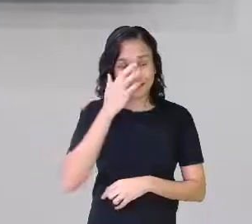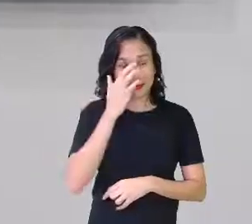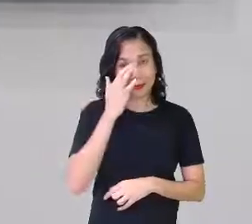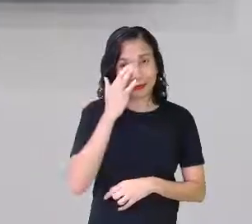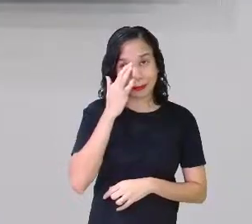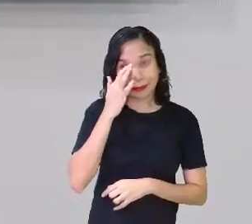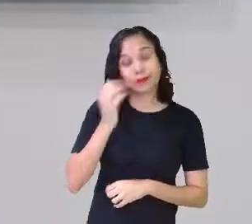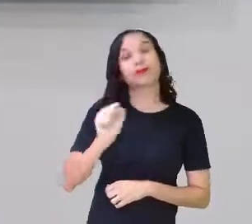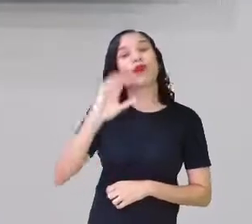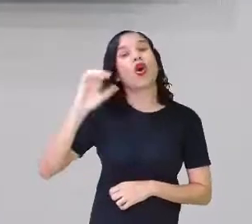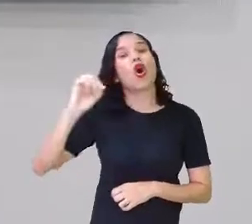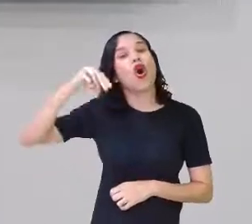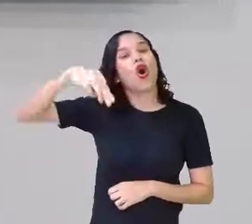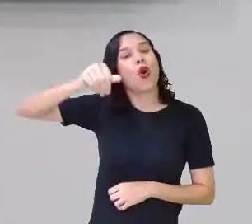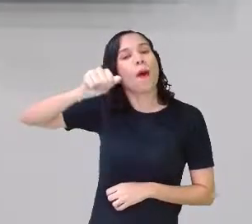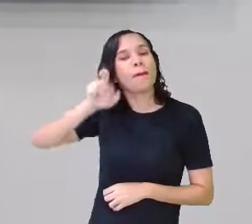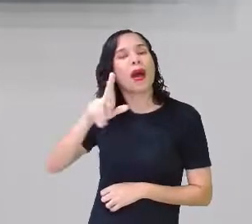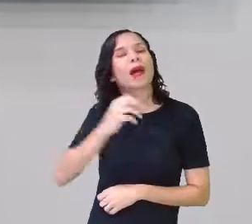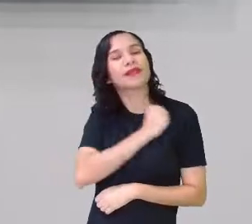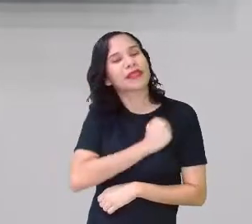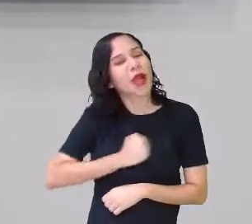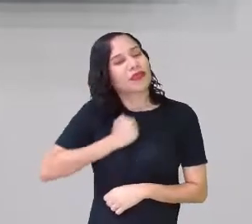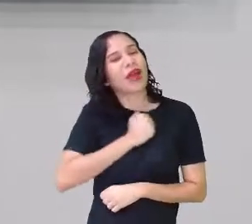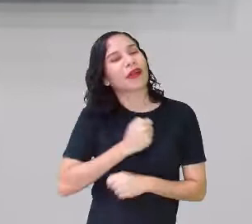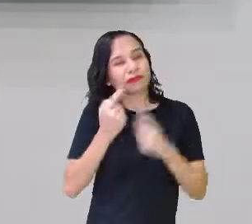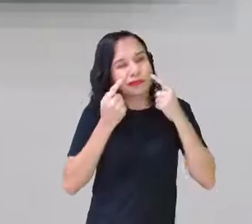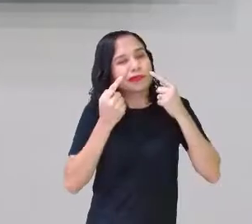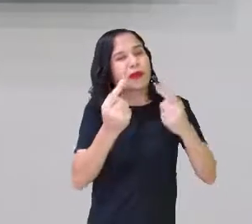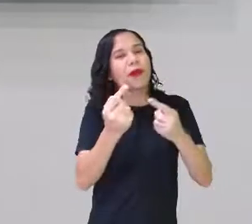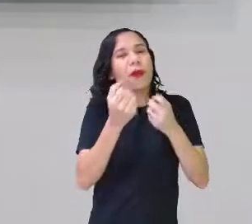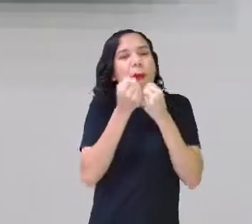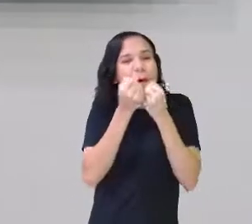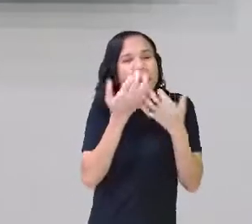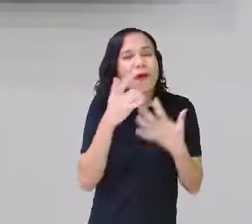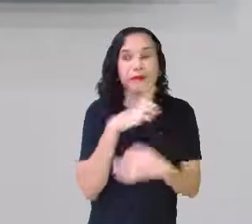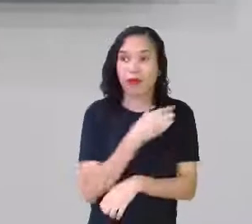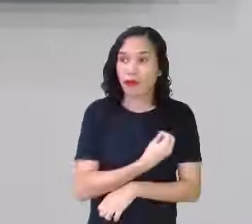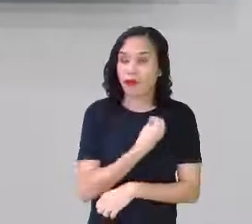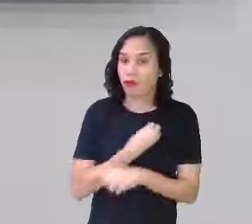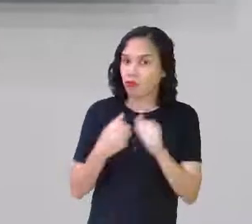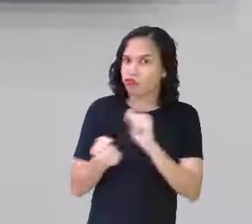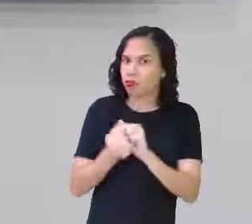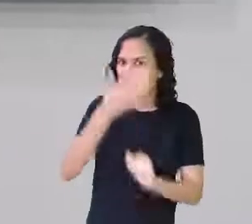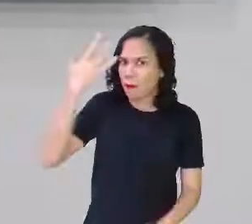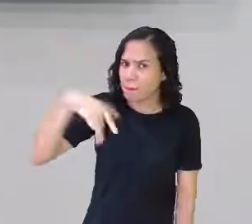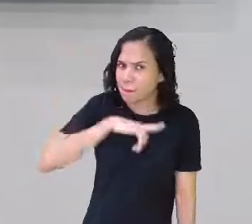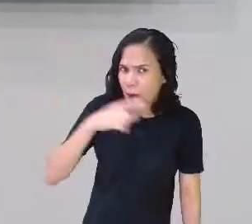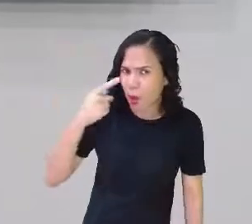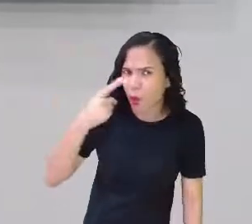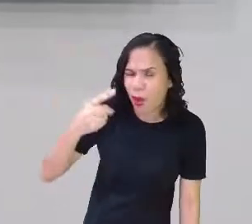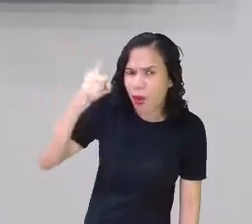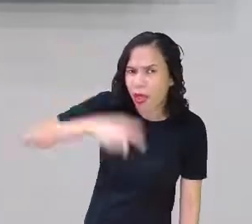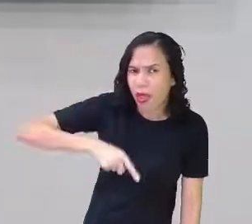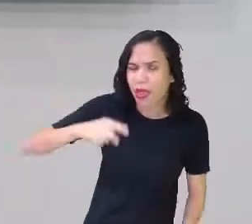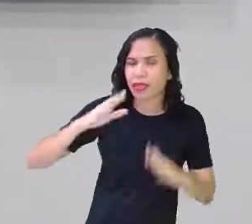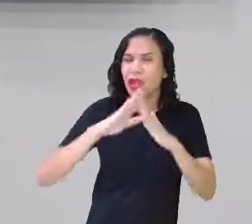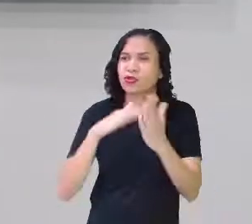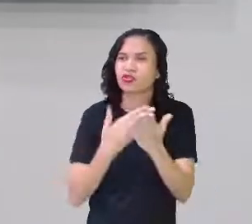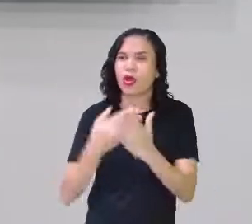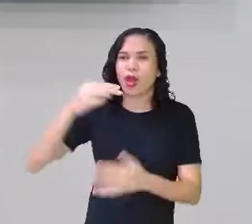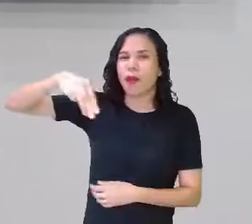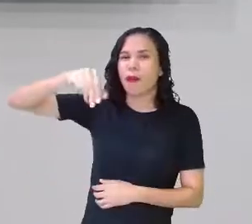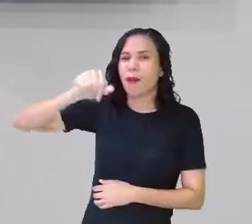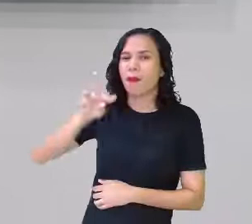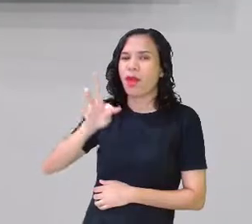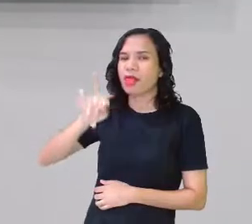E aí, Omar? Omar, estou com saudade de você, Omar. Foi muito bom quando você esteve aqui com a gente. Será que essa galerinha todinha que está aí é lá do Matias Delgado? Diz aí para a gente,